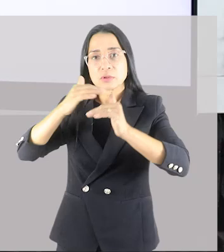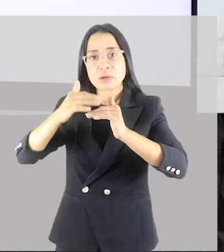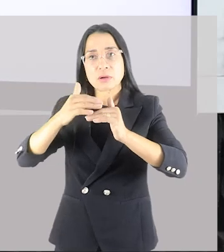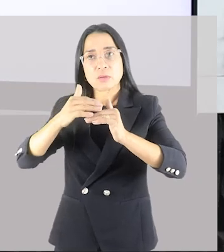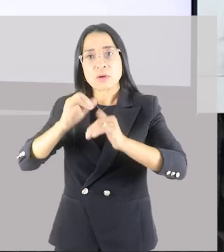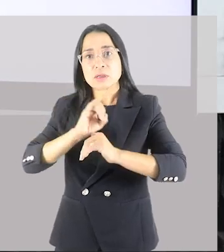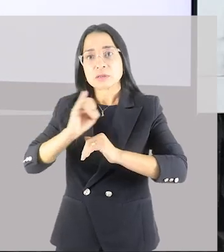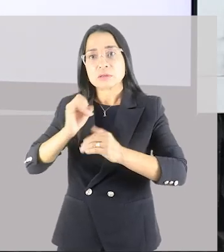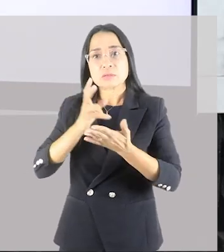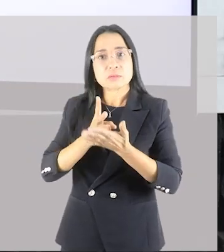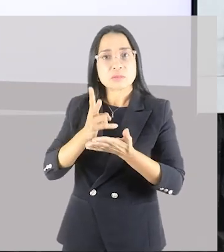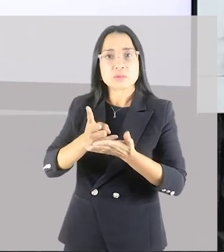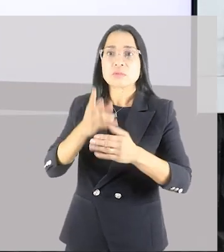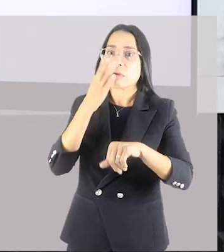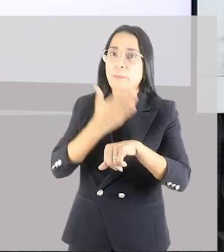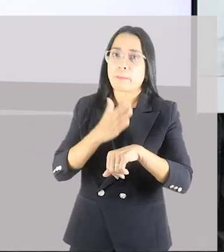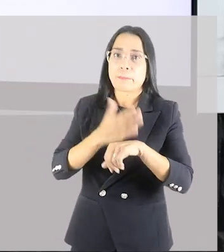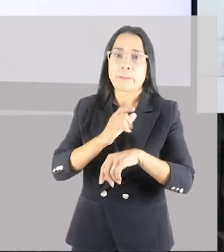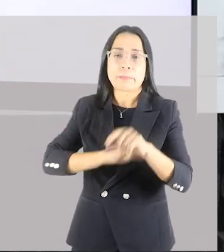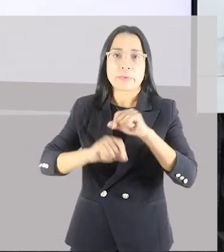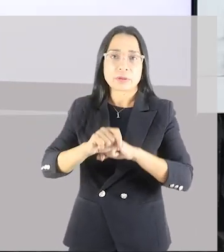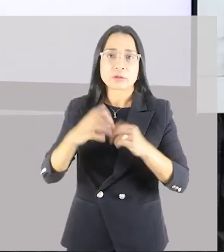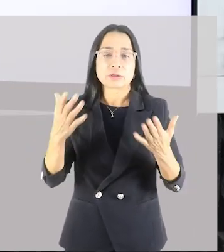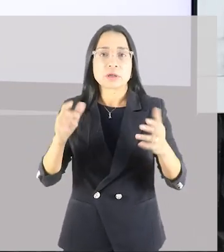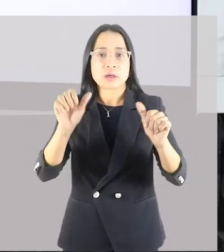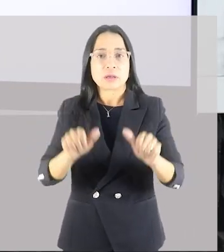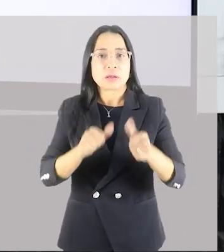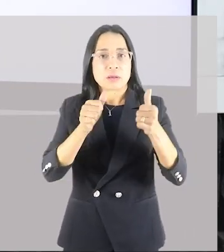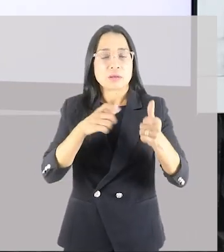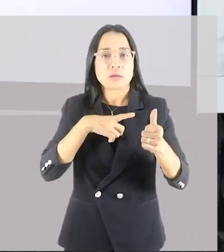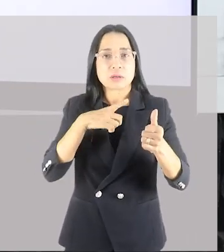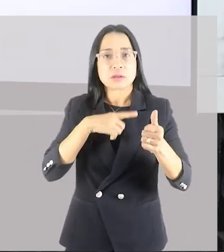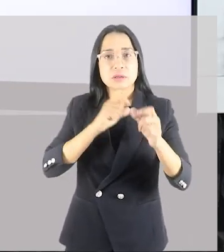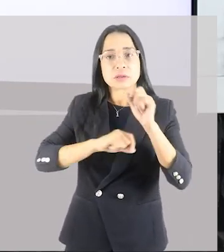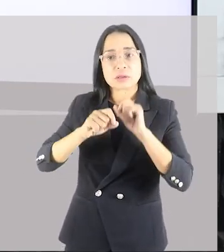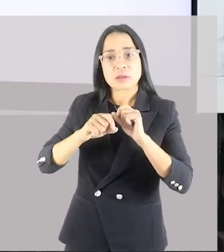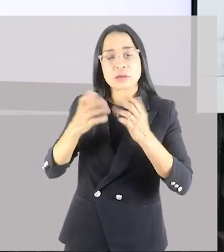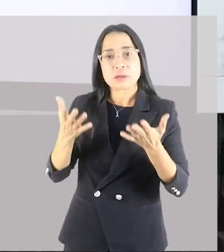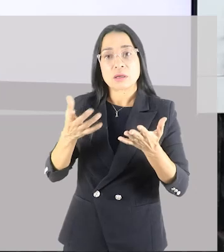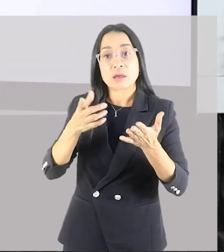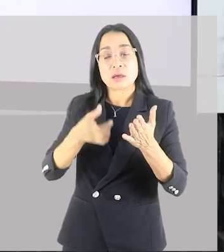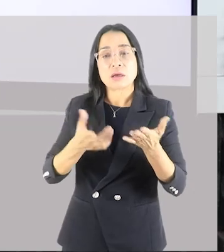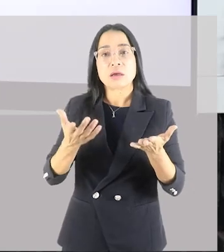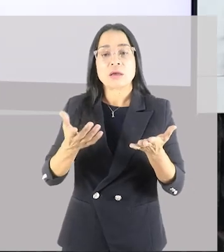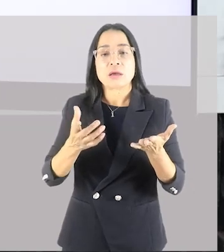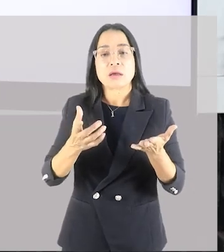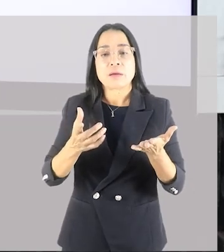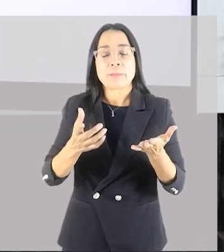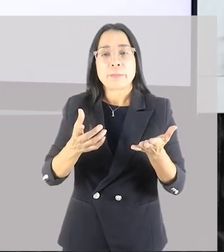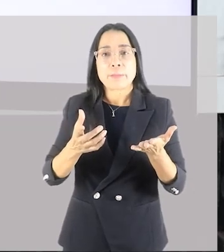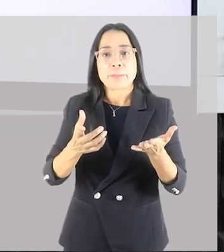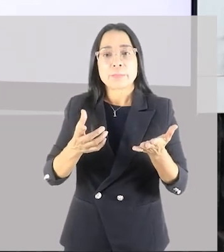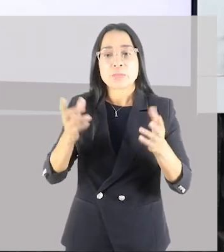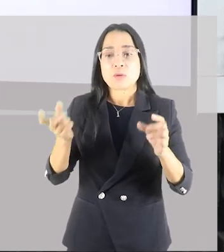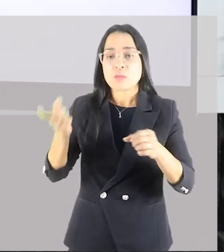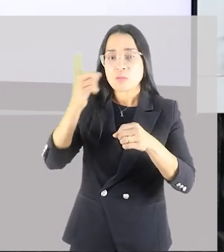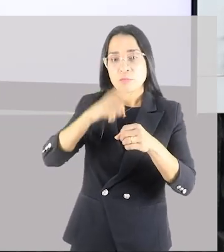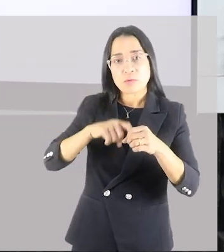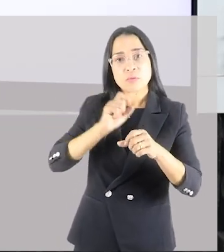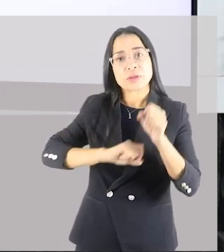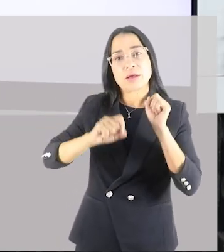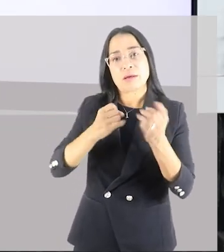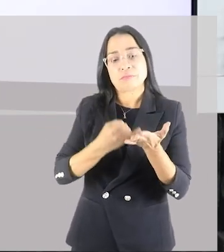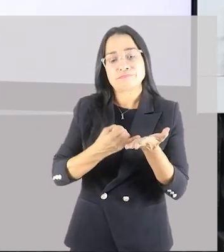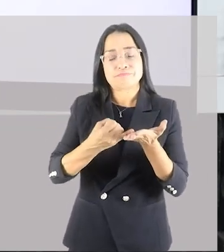der continuidade àquela prática, as melhoras que você já estava adquirindo, elas vão retornar ao ponto